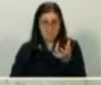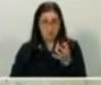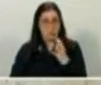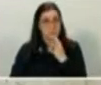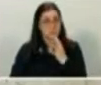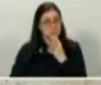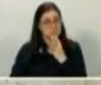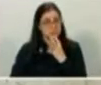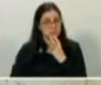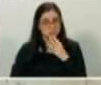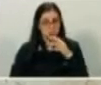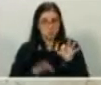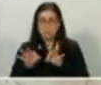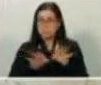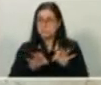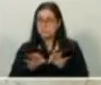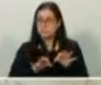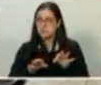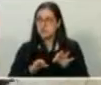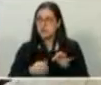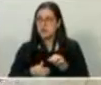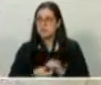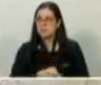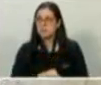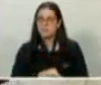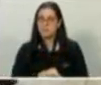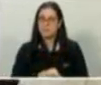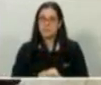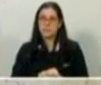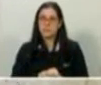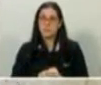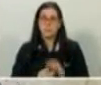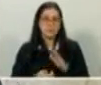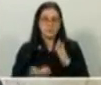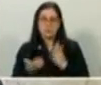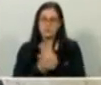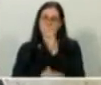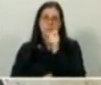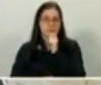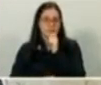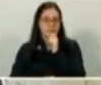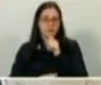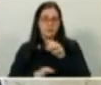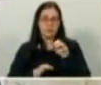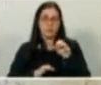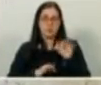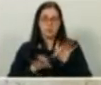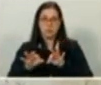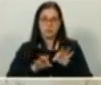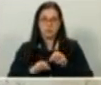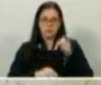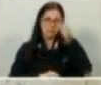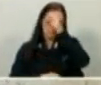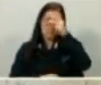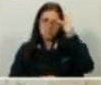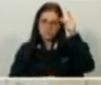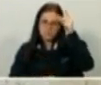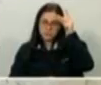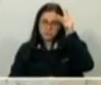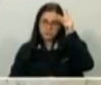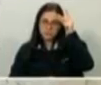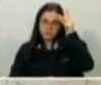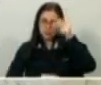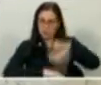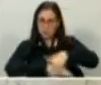tem projetos nossos aqui de imenso impacto que a gente não conseguiu aprovar, como o projeto para a Prefeitura assumir as calçadas,